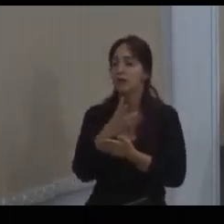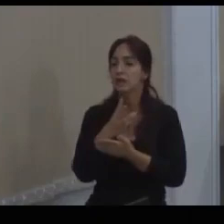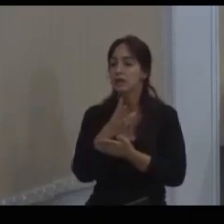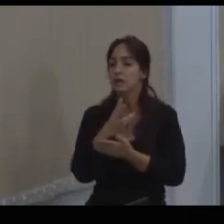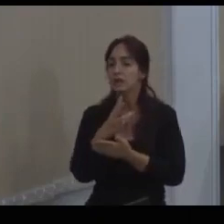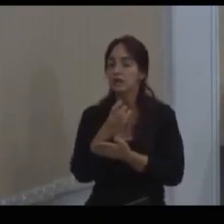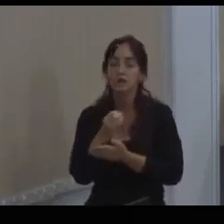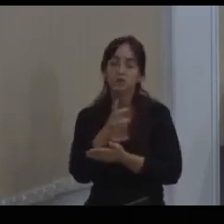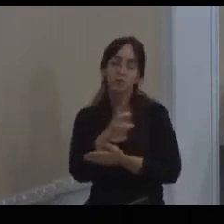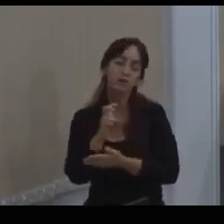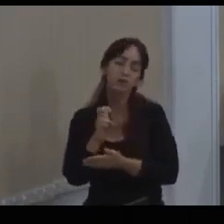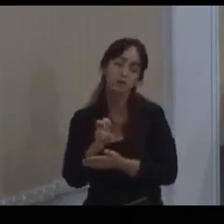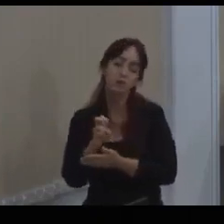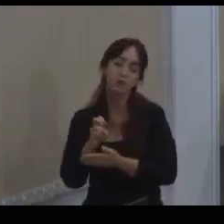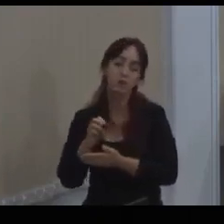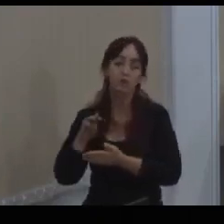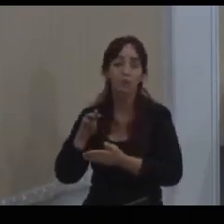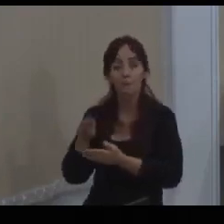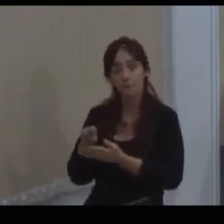está